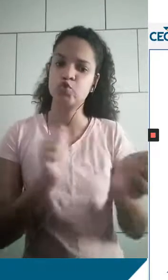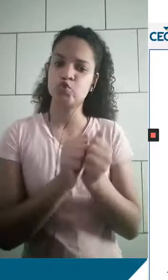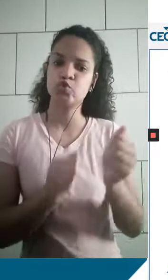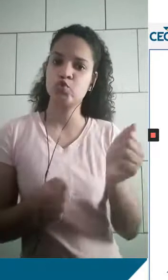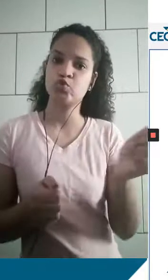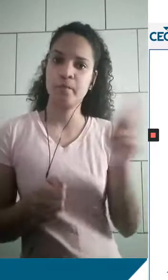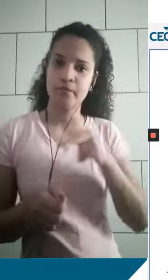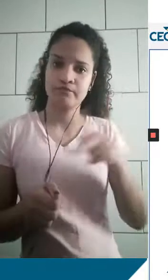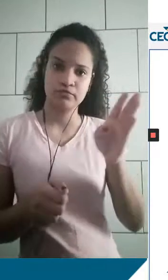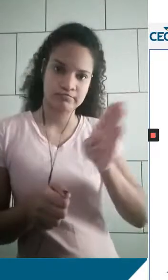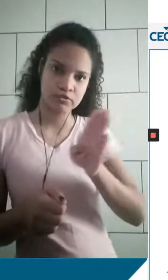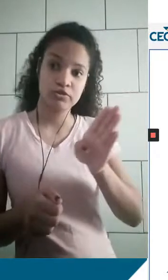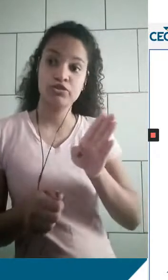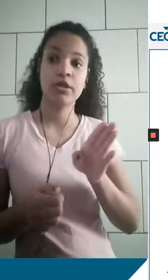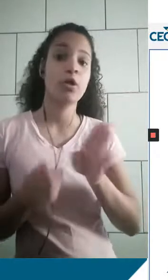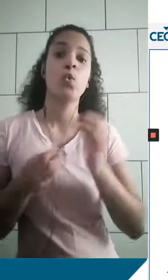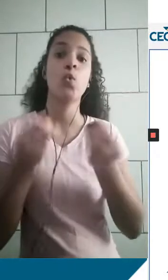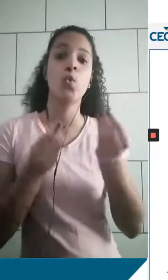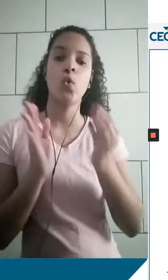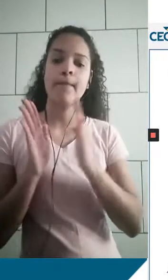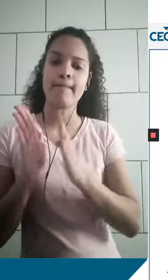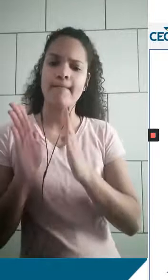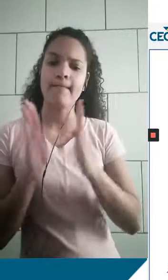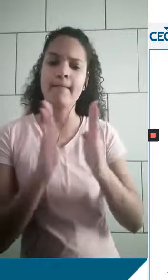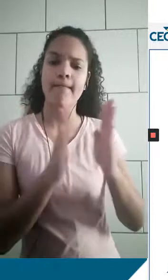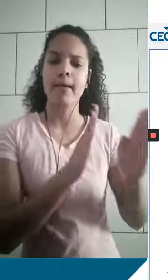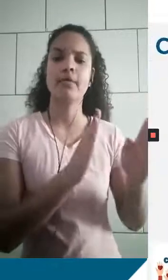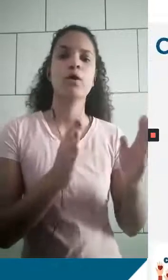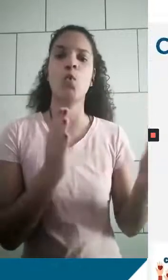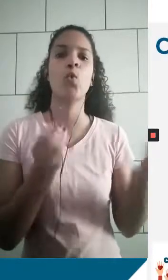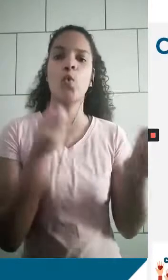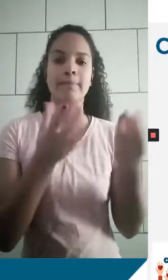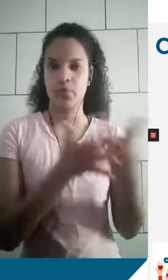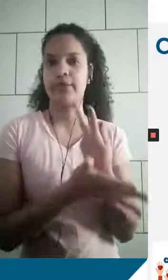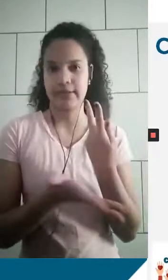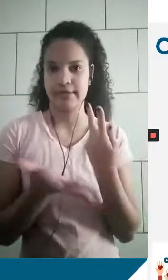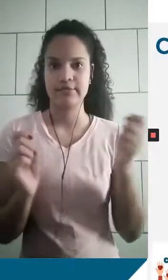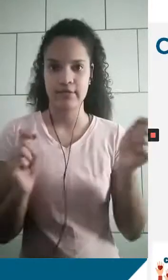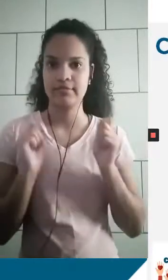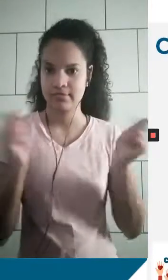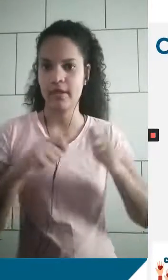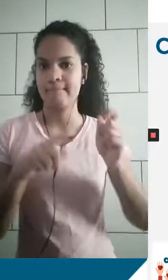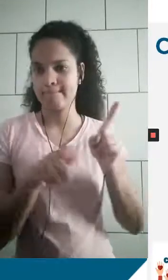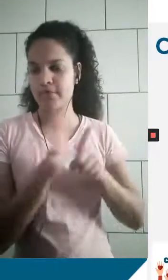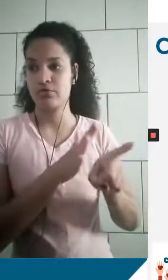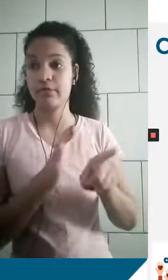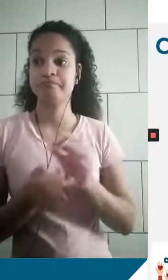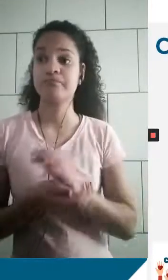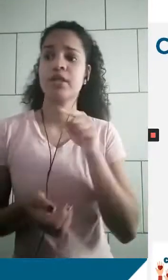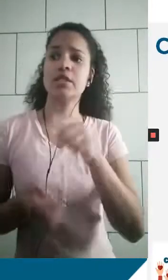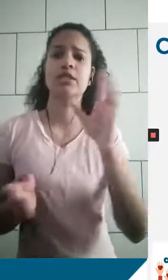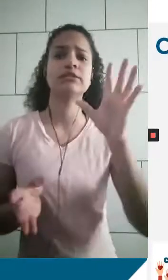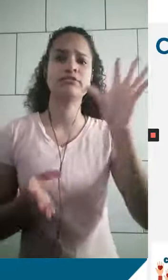fases de duplicação celular, por exemplo. Bom, essa é uma visão geral do que está